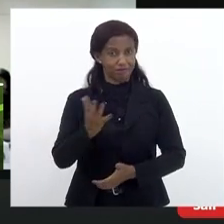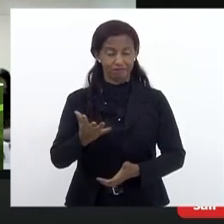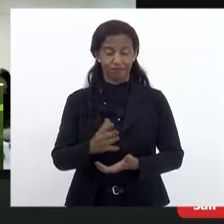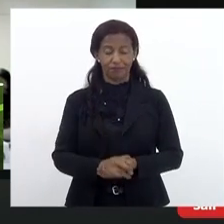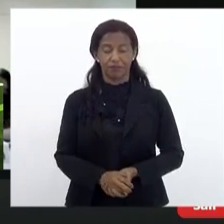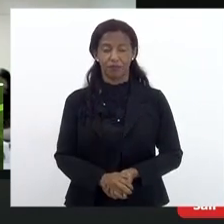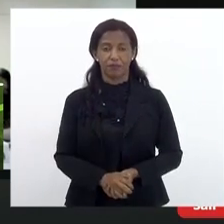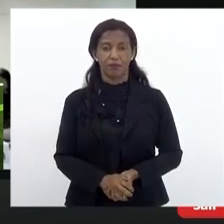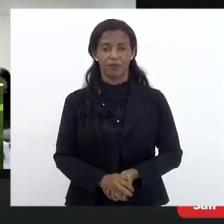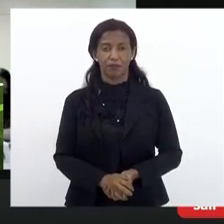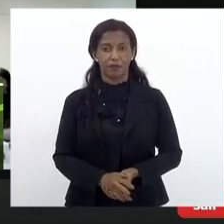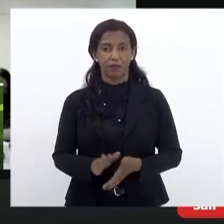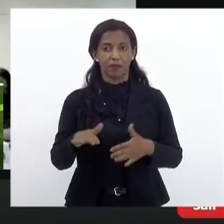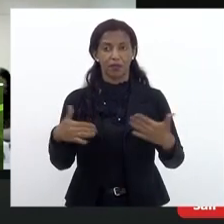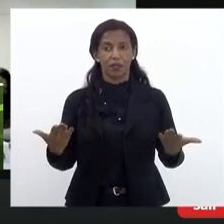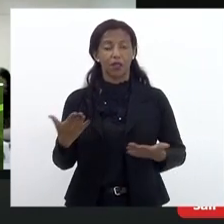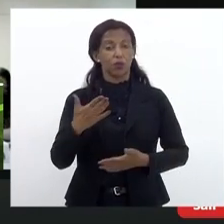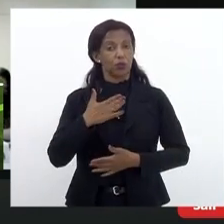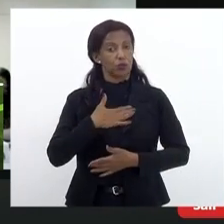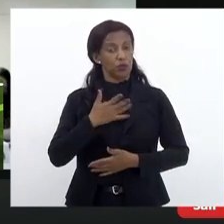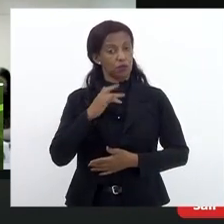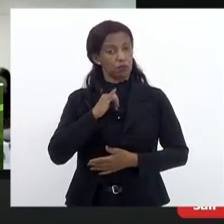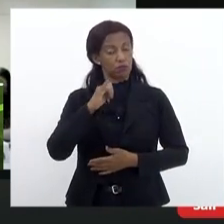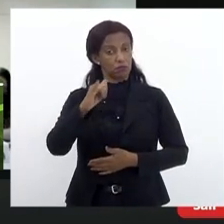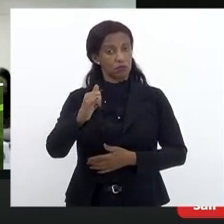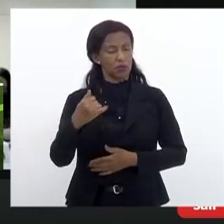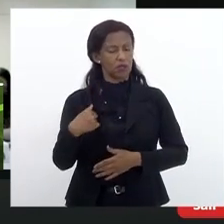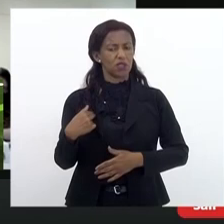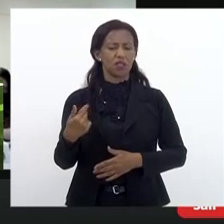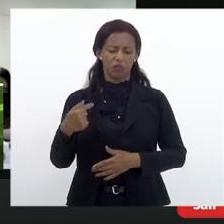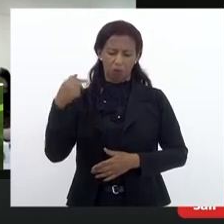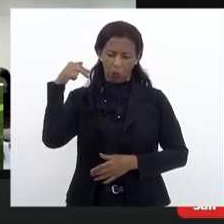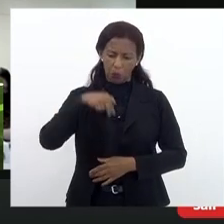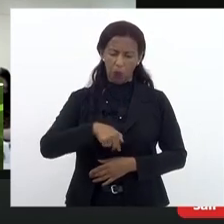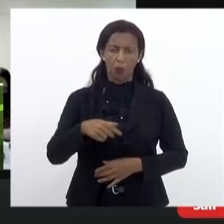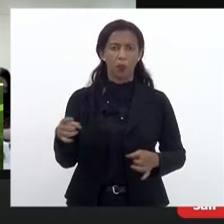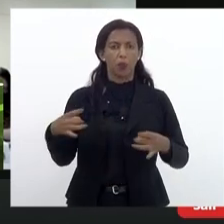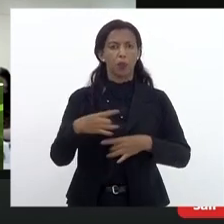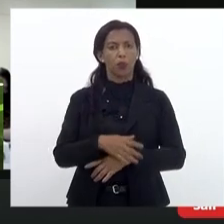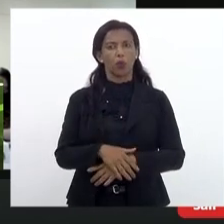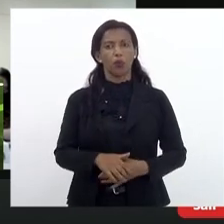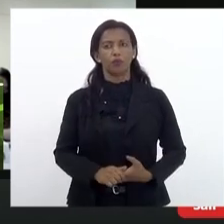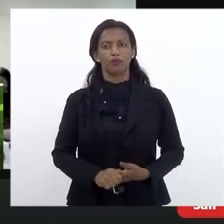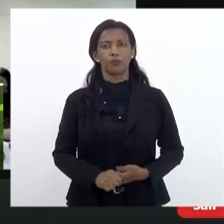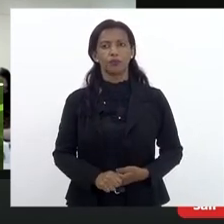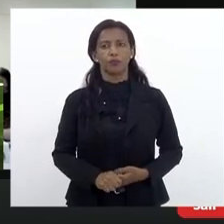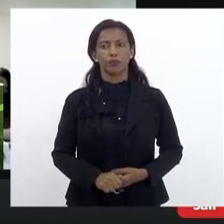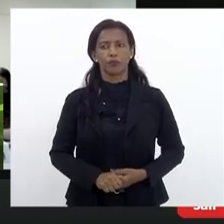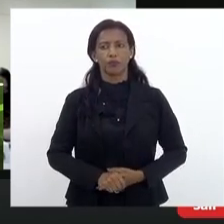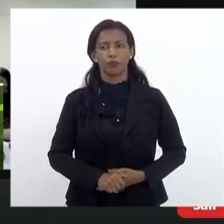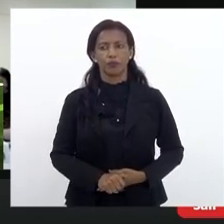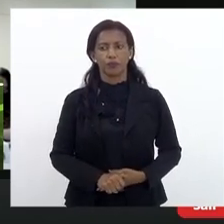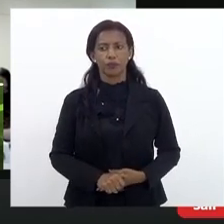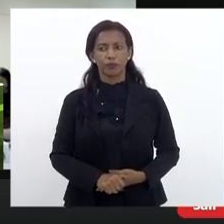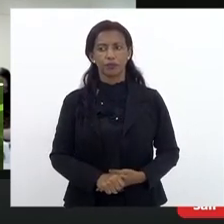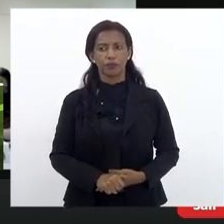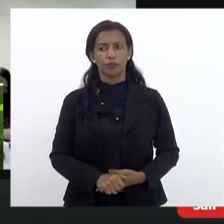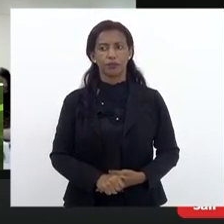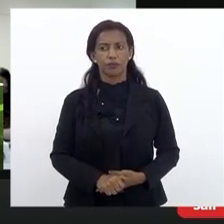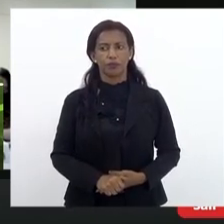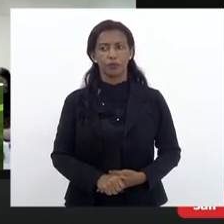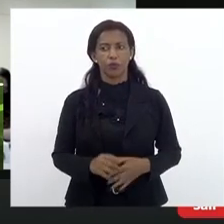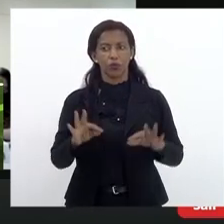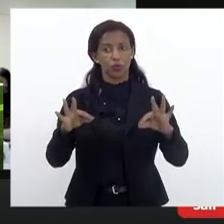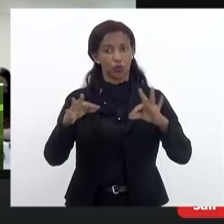Então, eu gostaria de dizer que a gente se coloca à disposição, de que a gente se coloca à disposição